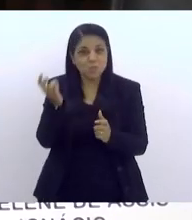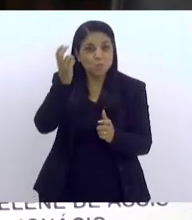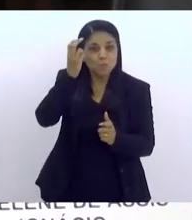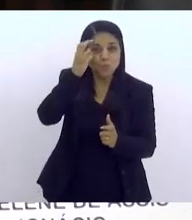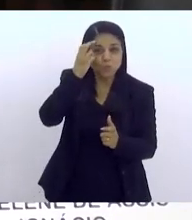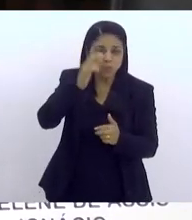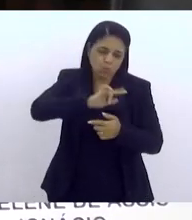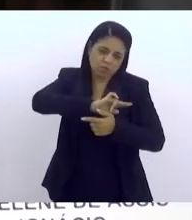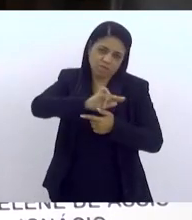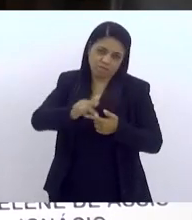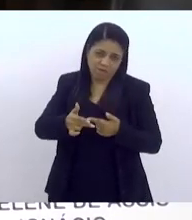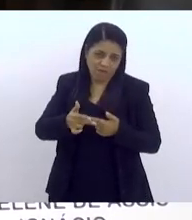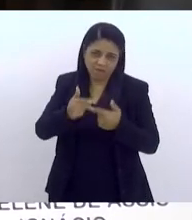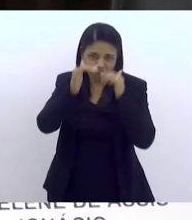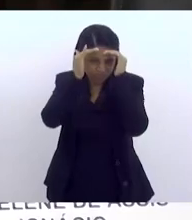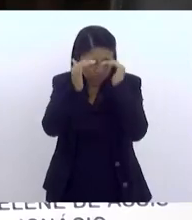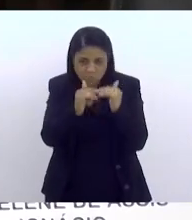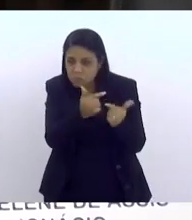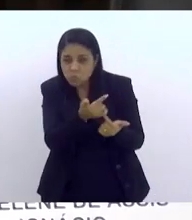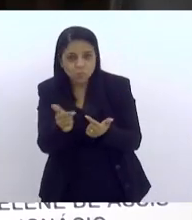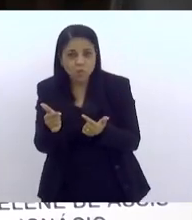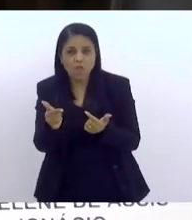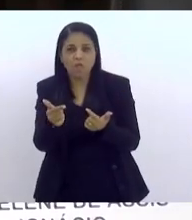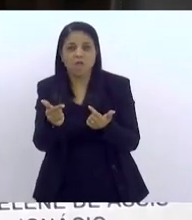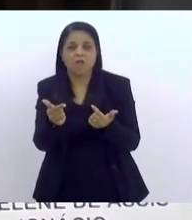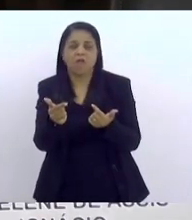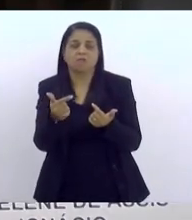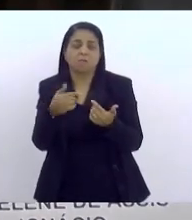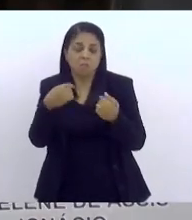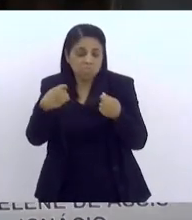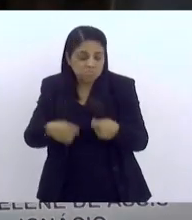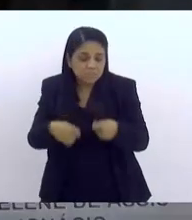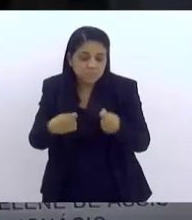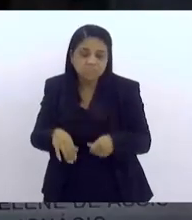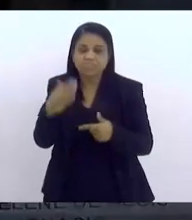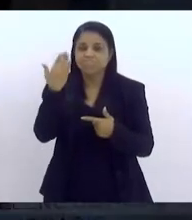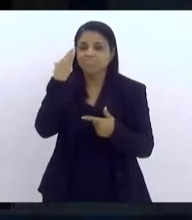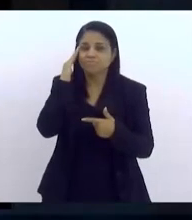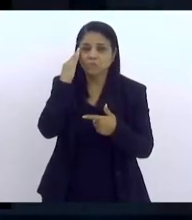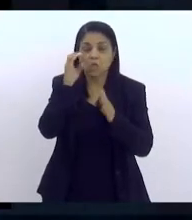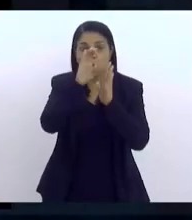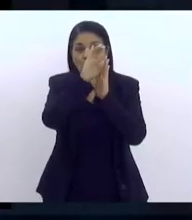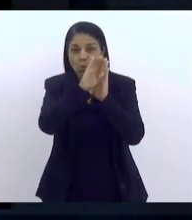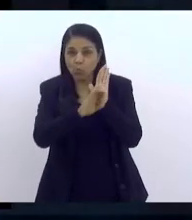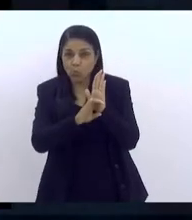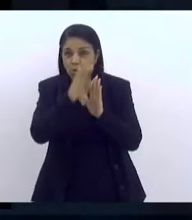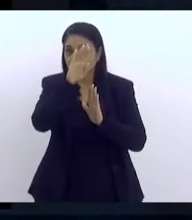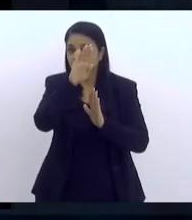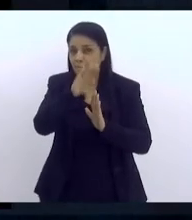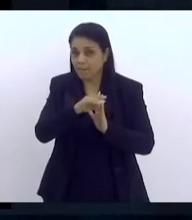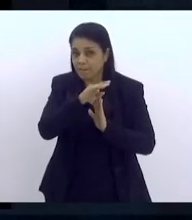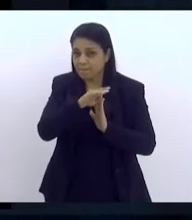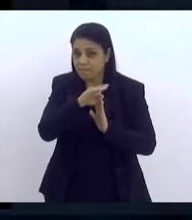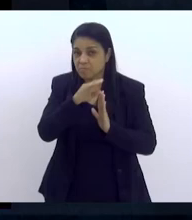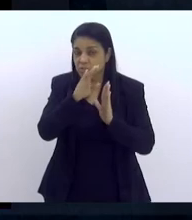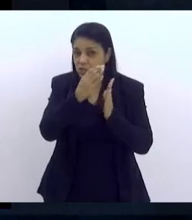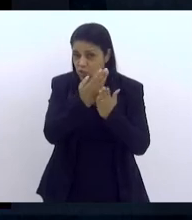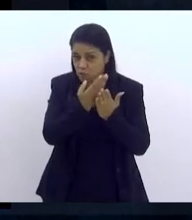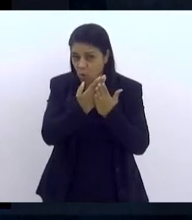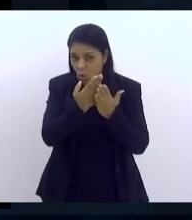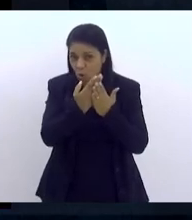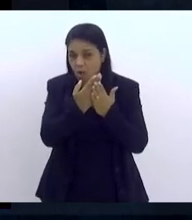desses alunos, então, é importante que a gente entenda que os currículos escolares, eles precisaram ser